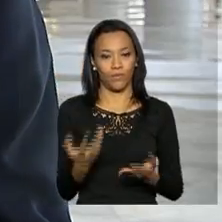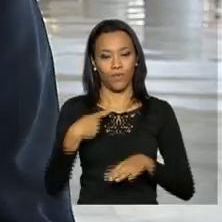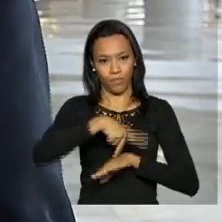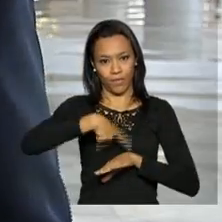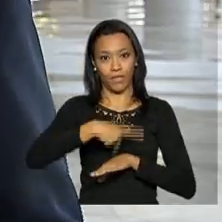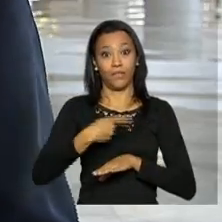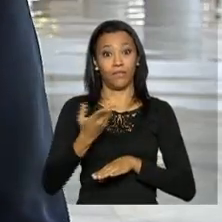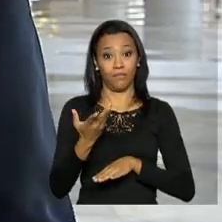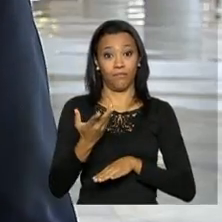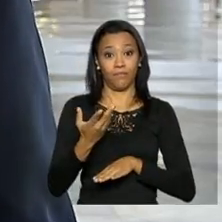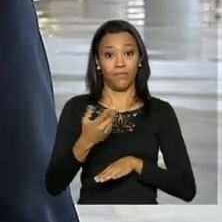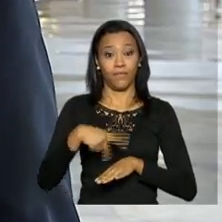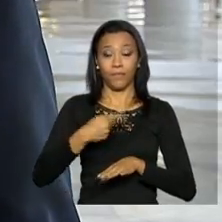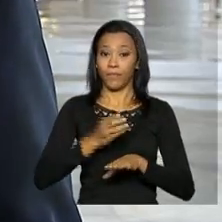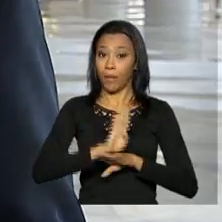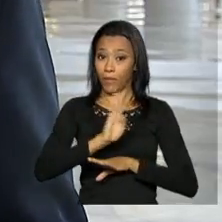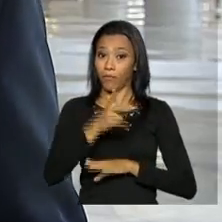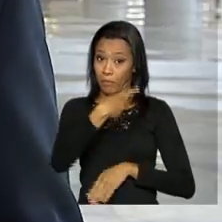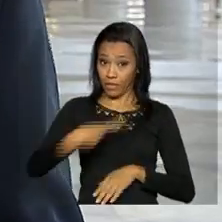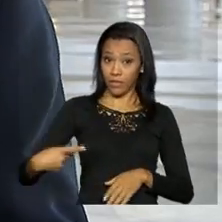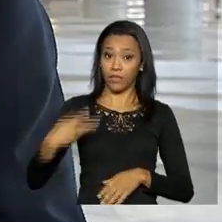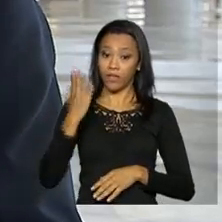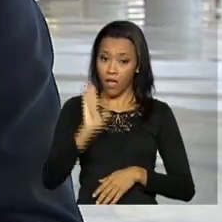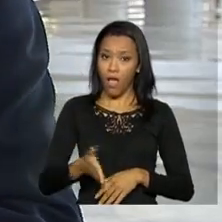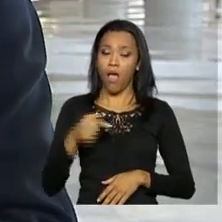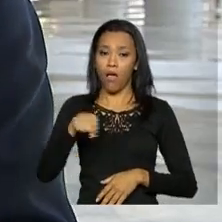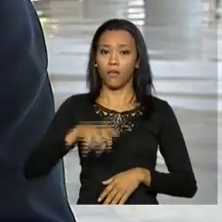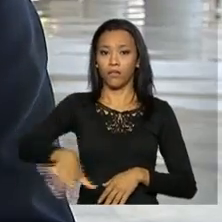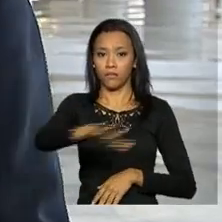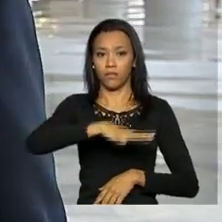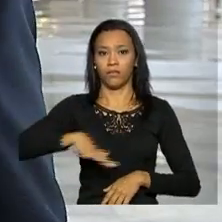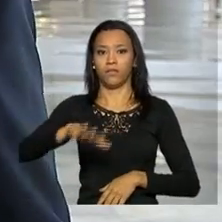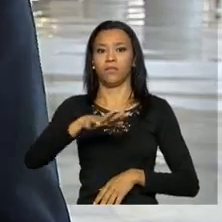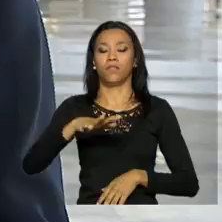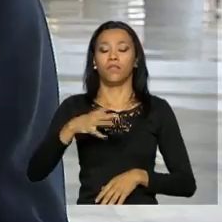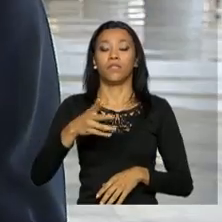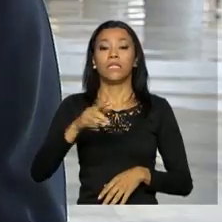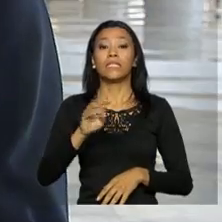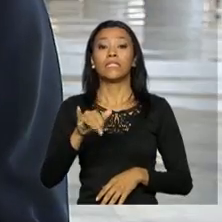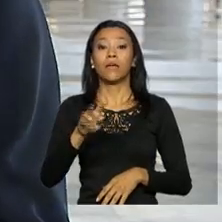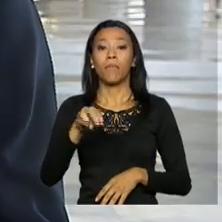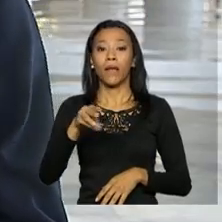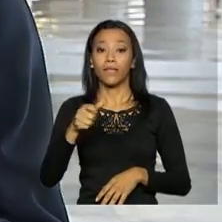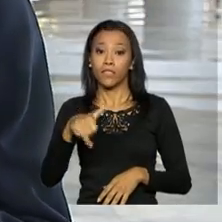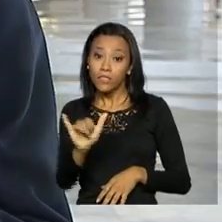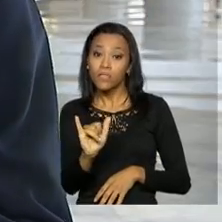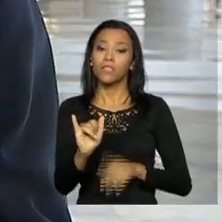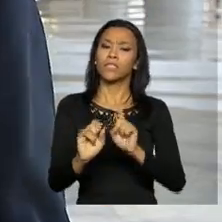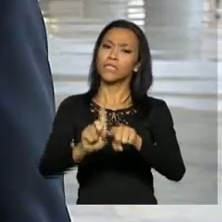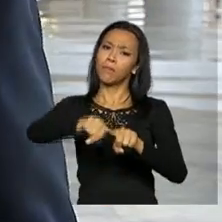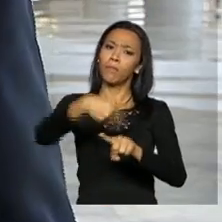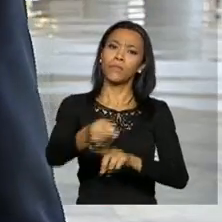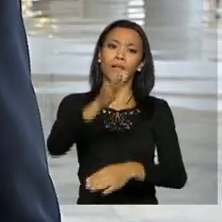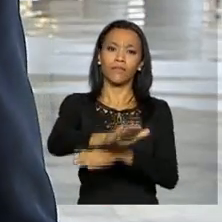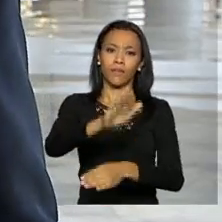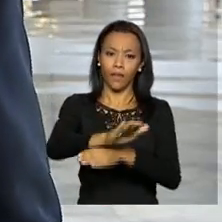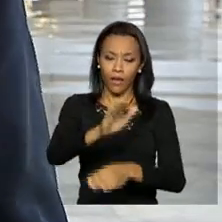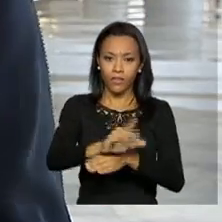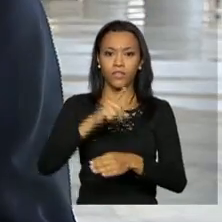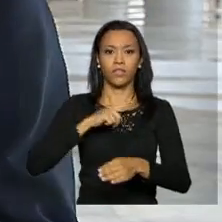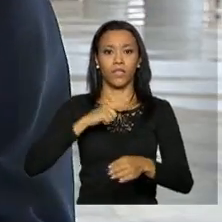Isso vai acontecer no Palácio do Itamaraty. Aí no início da tarde, a presidenta Dilma Rousseff participa da